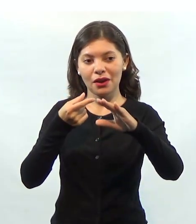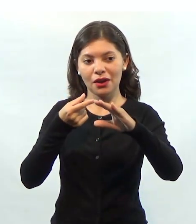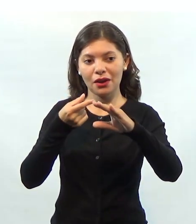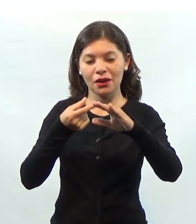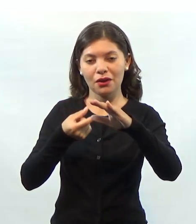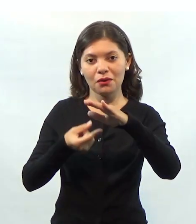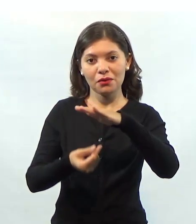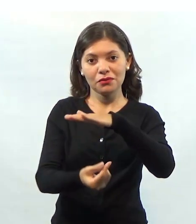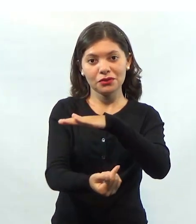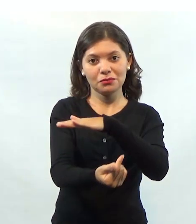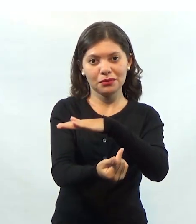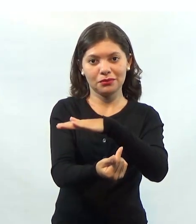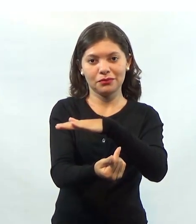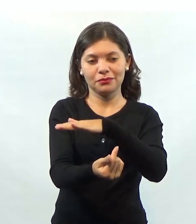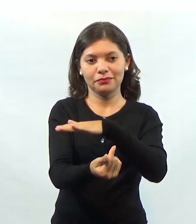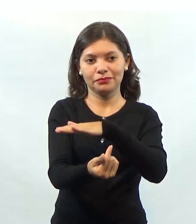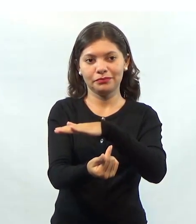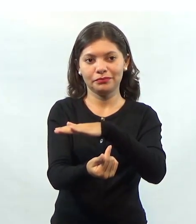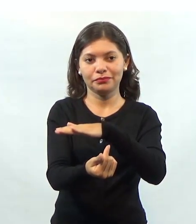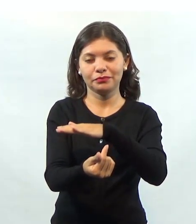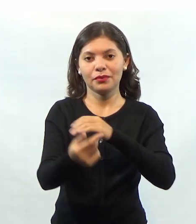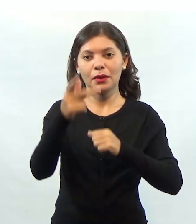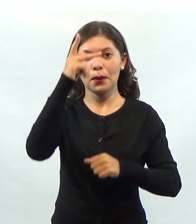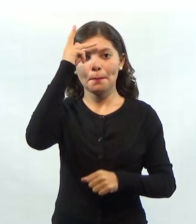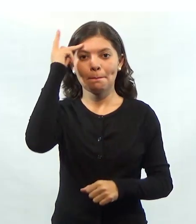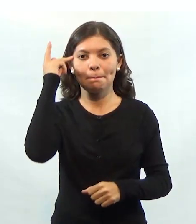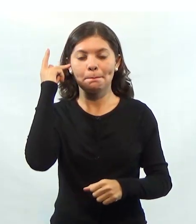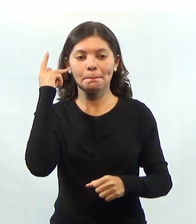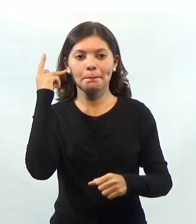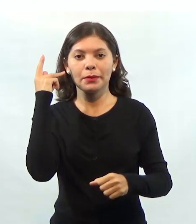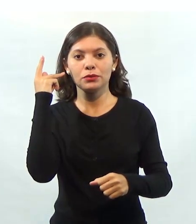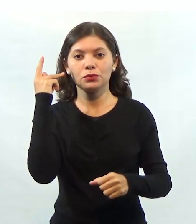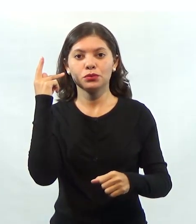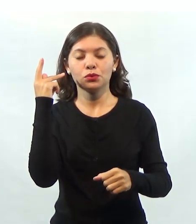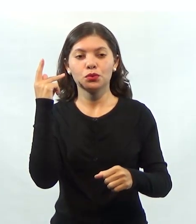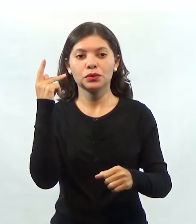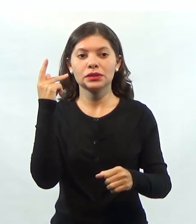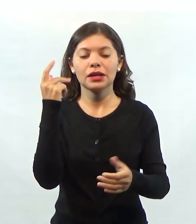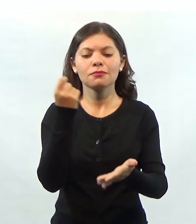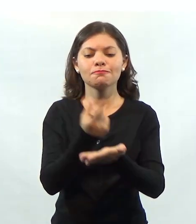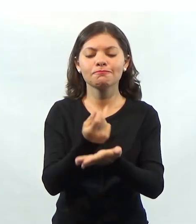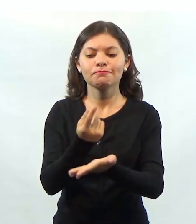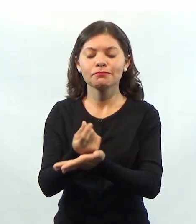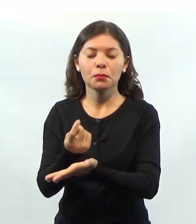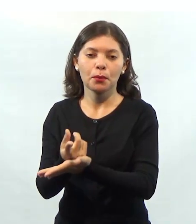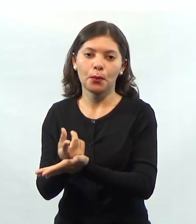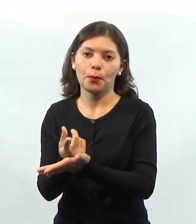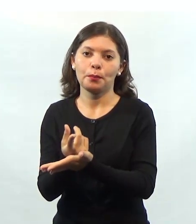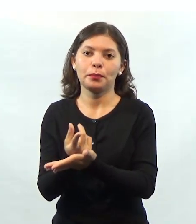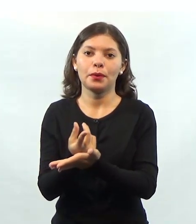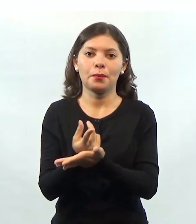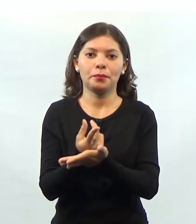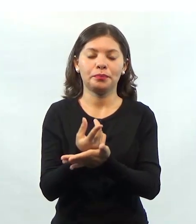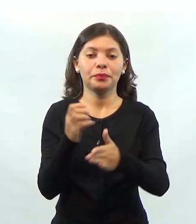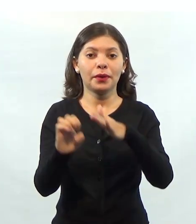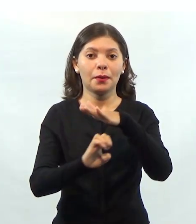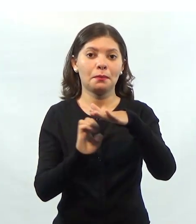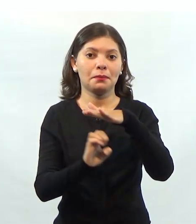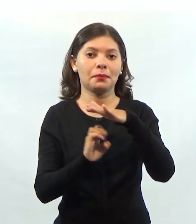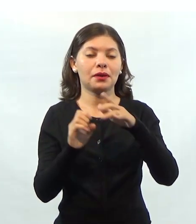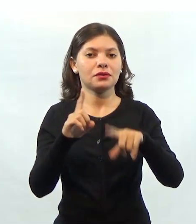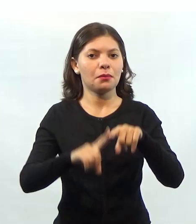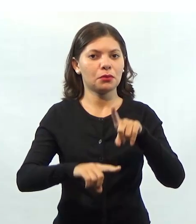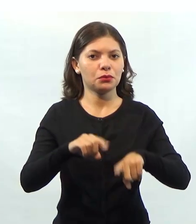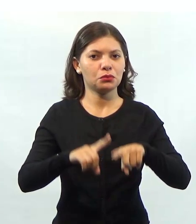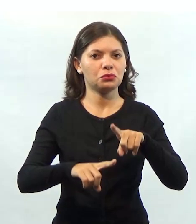pessoas que investem na empresa, pessoas que compram produtos da empresa, se a empresa tem produtos de boa qualidade, esse